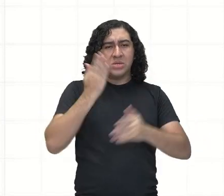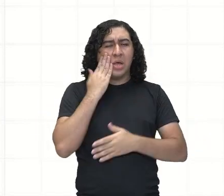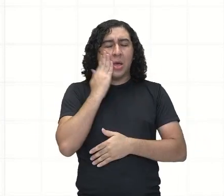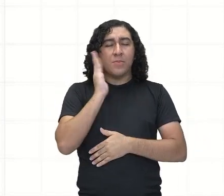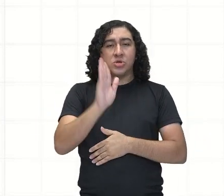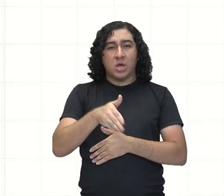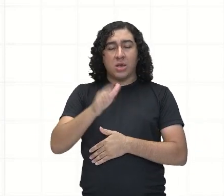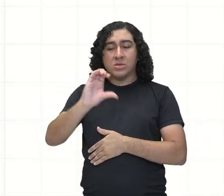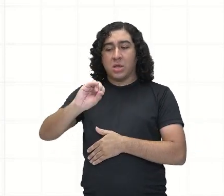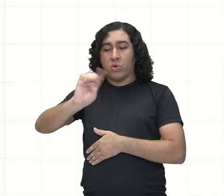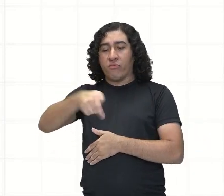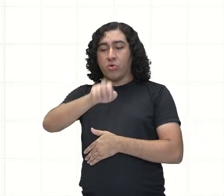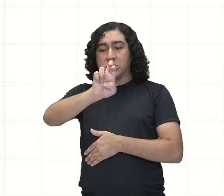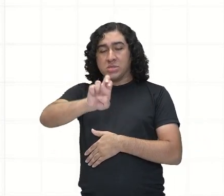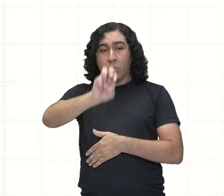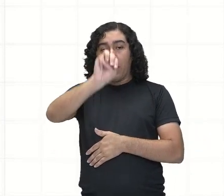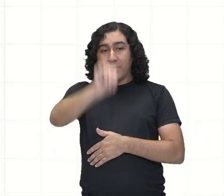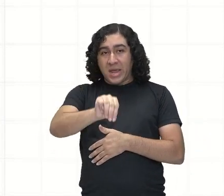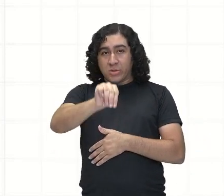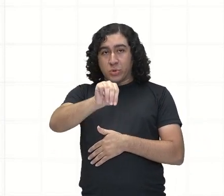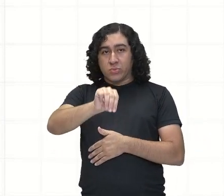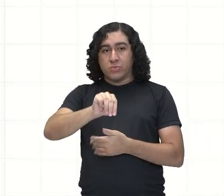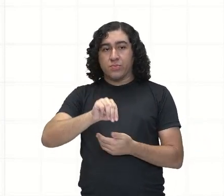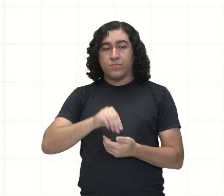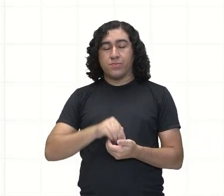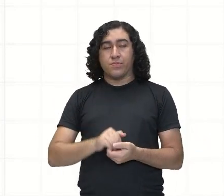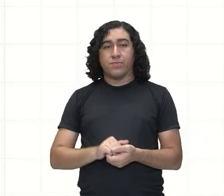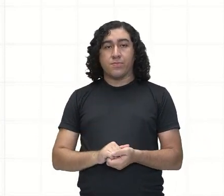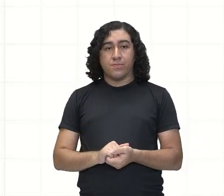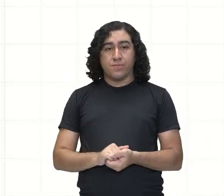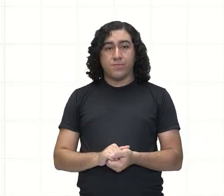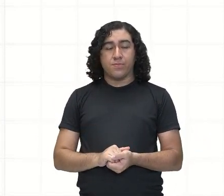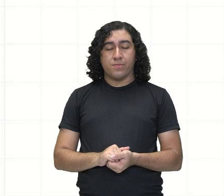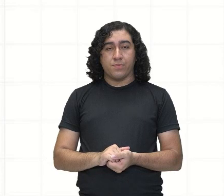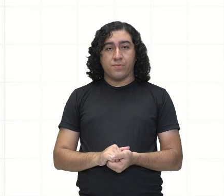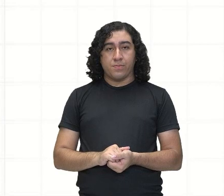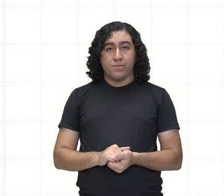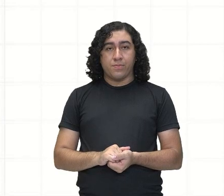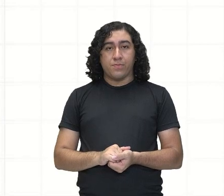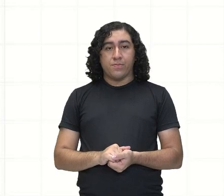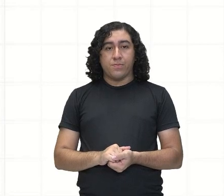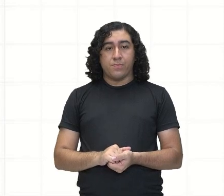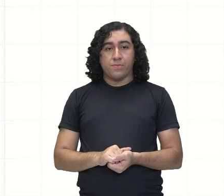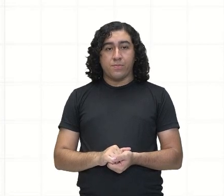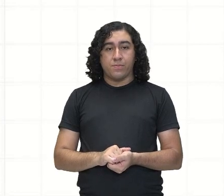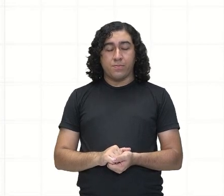metros, Largura da faixa ser pintada. 0,5 metros.